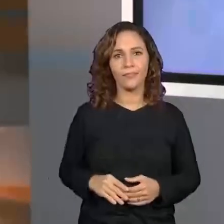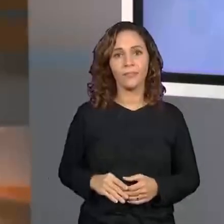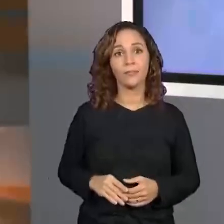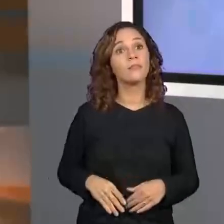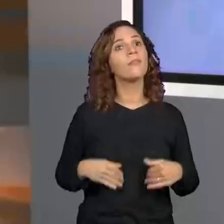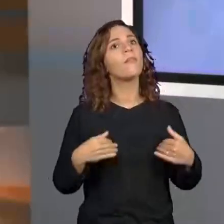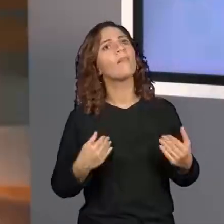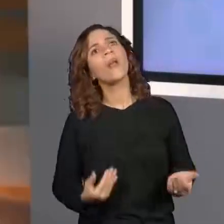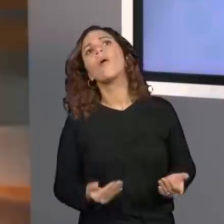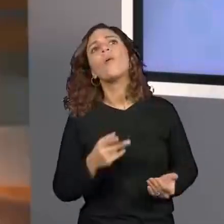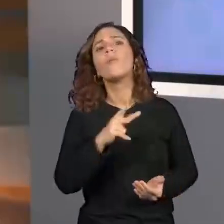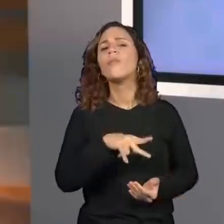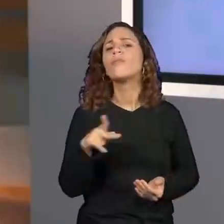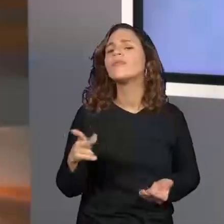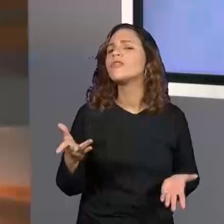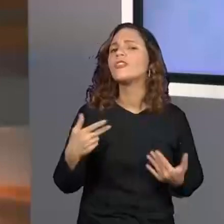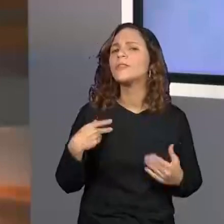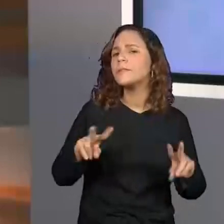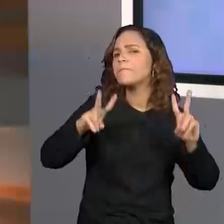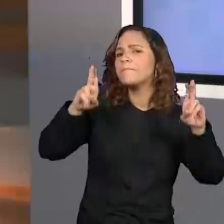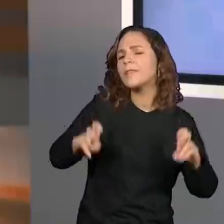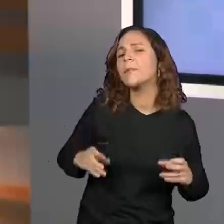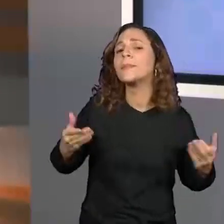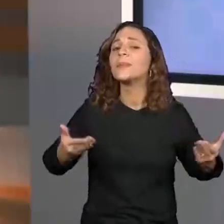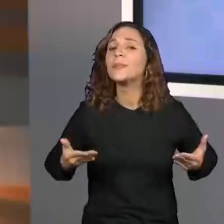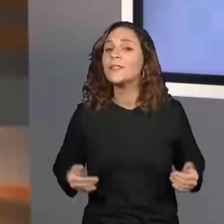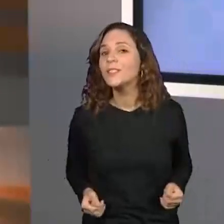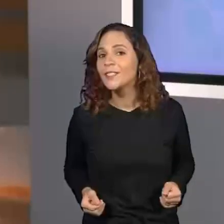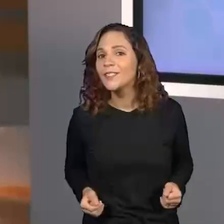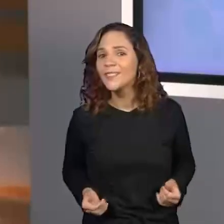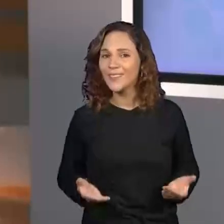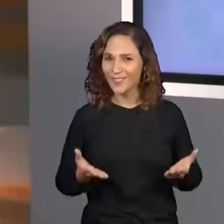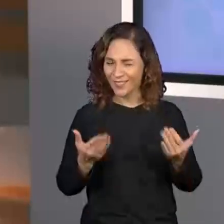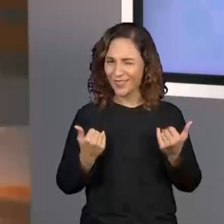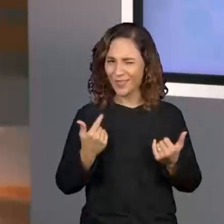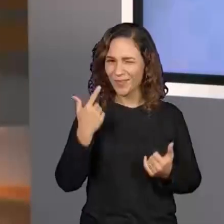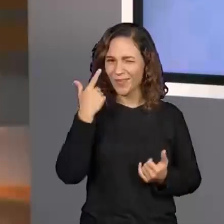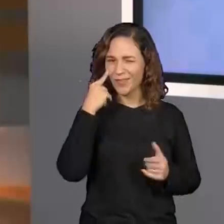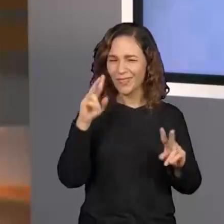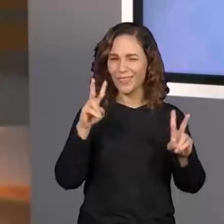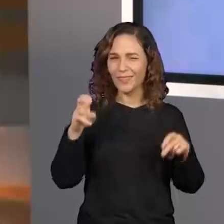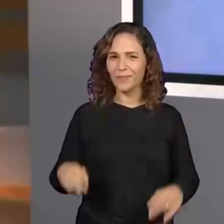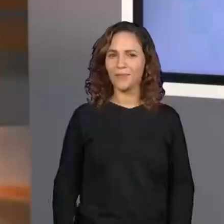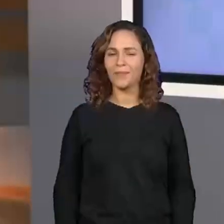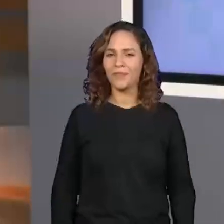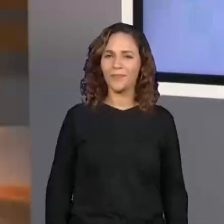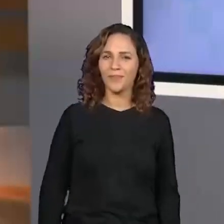professor, sobre o que falará a aula de hoje? Então, vamos com a gente aqui no tema da aula?